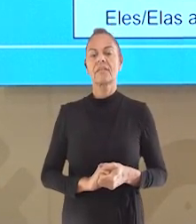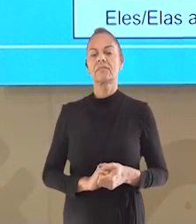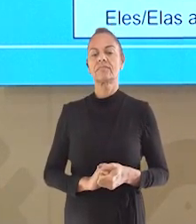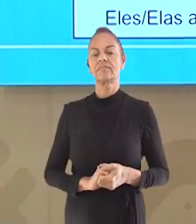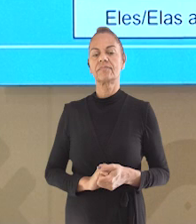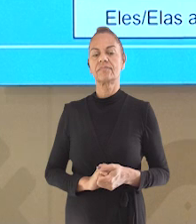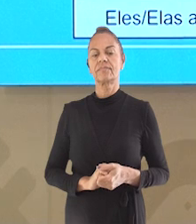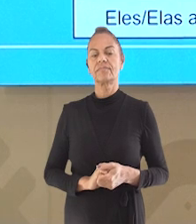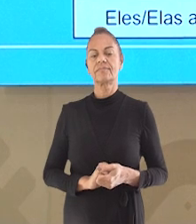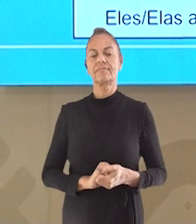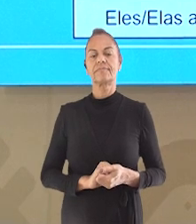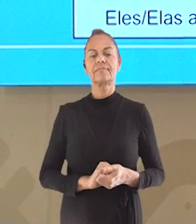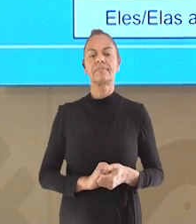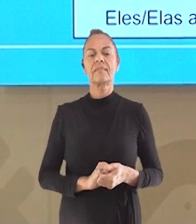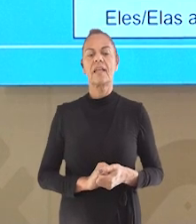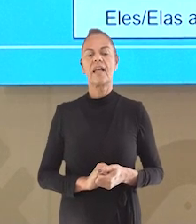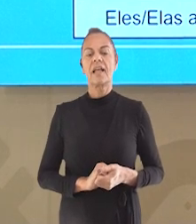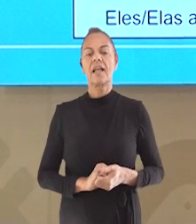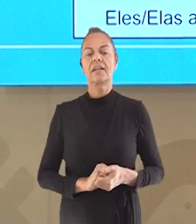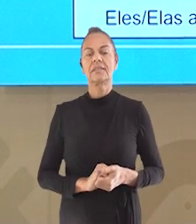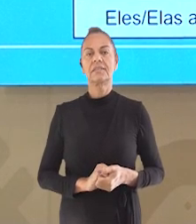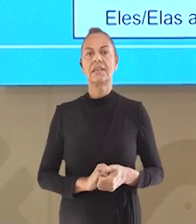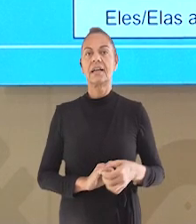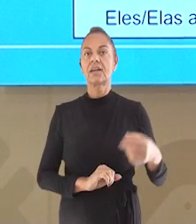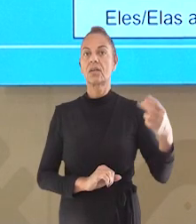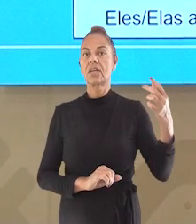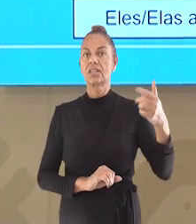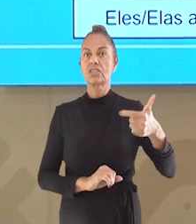do singular do imperativo afirmativo.